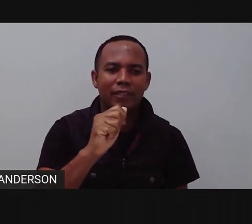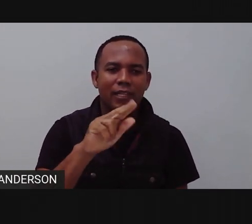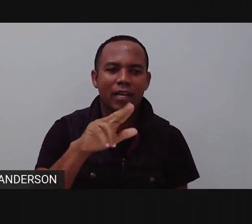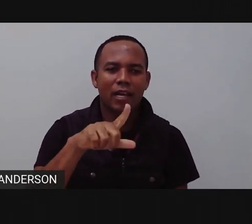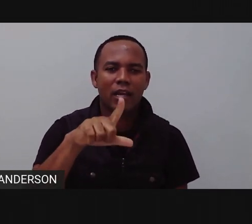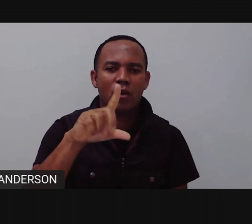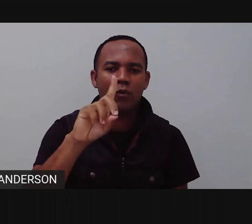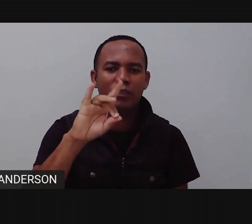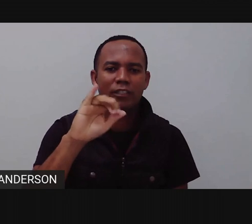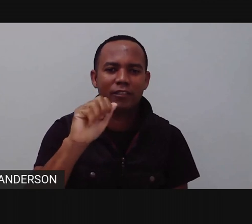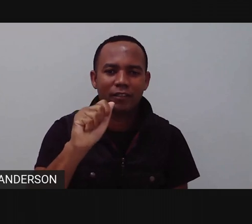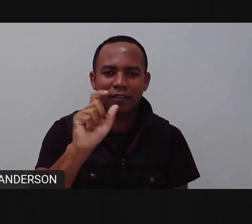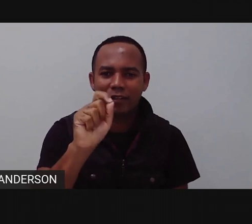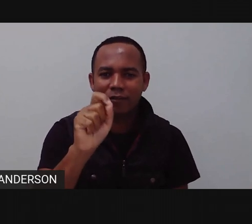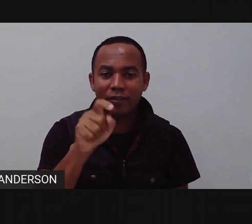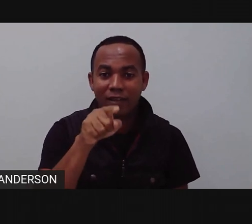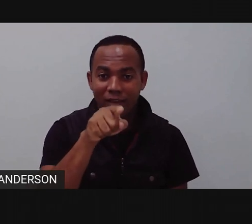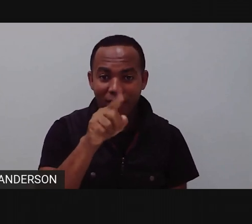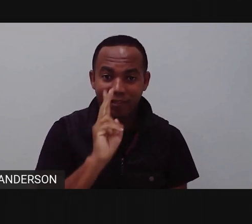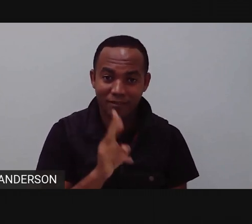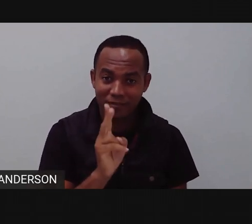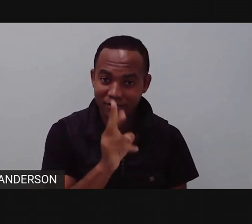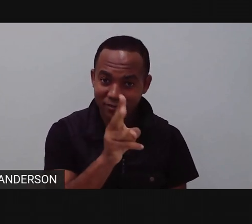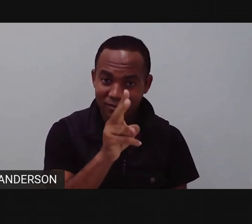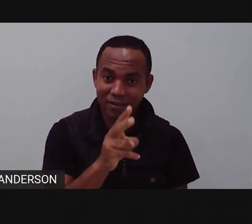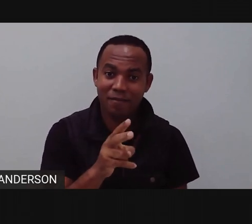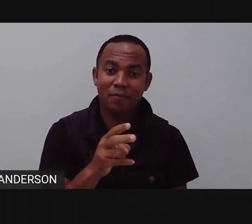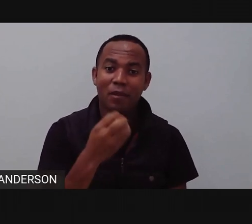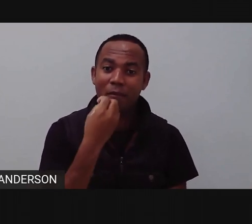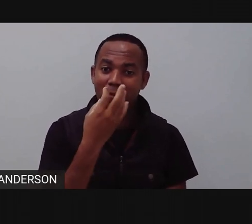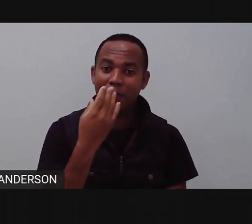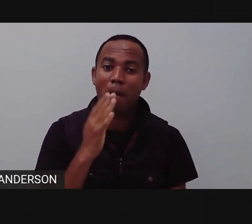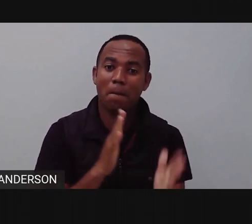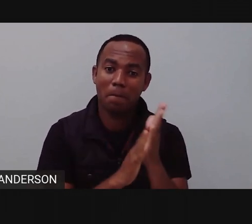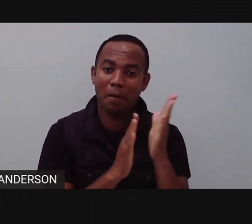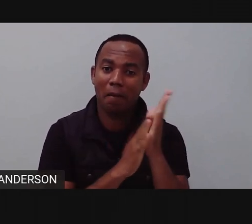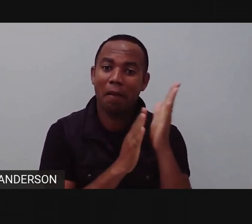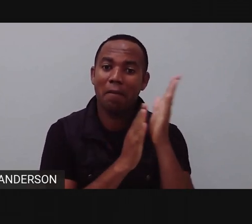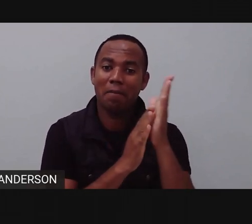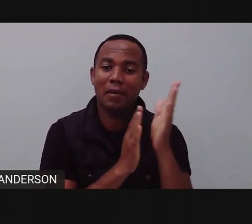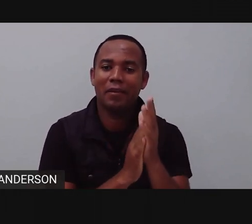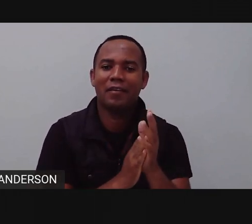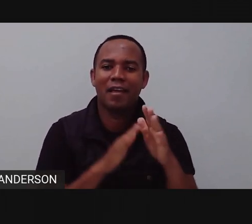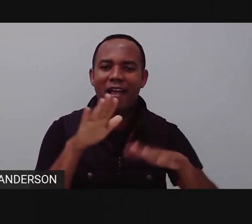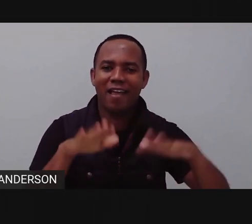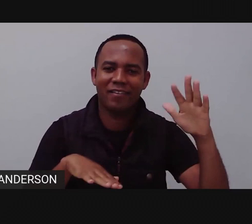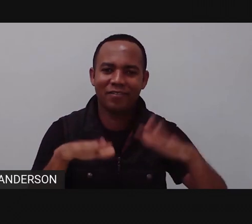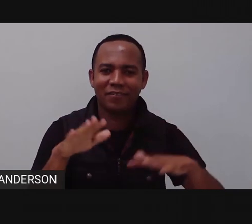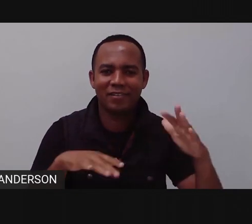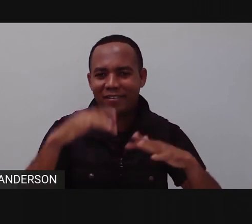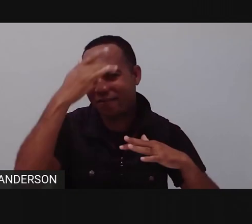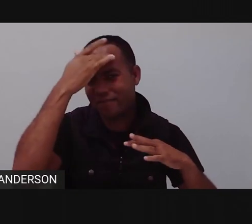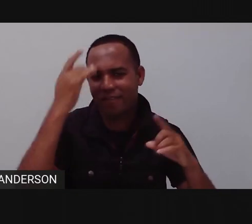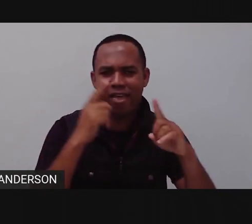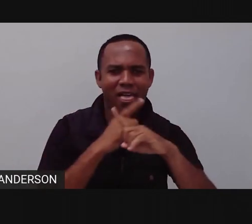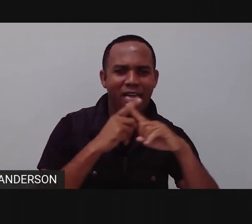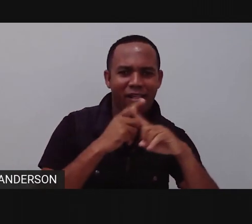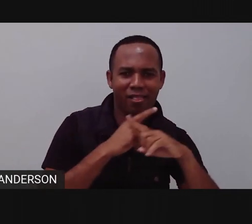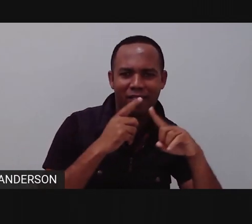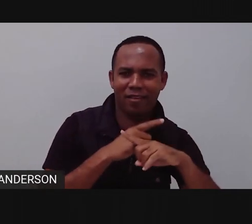aulas da gente. E que entra na nossa defensiva, Anderson. Então, quando alguém reclama da gente, Cláudia vai lá e...